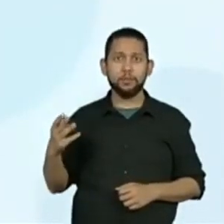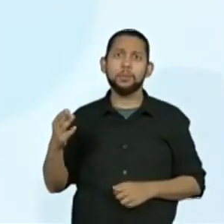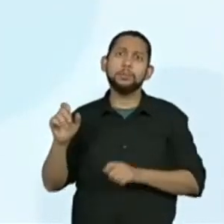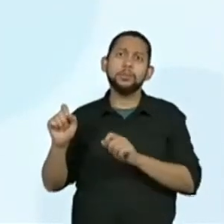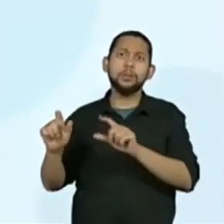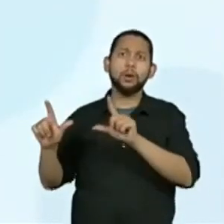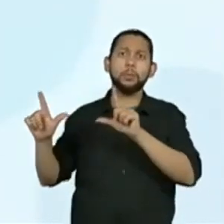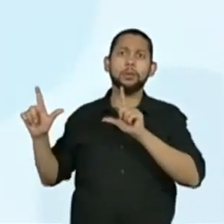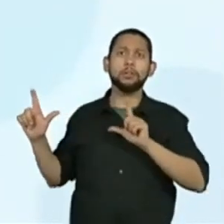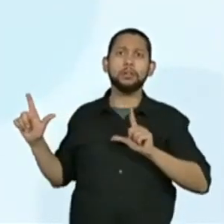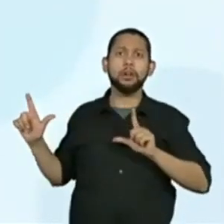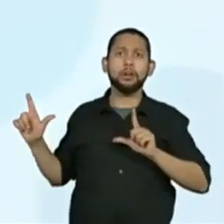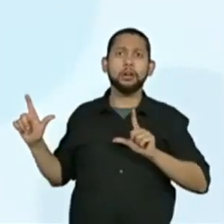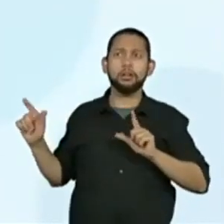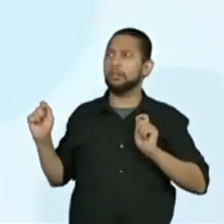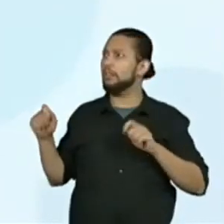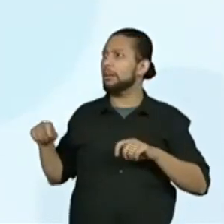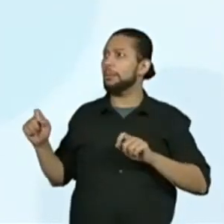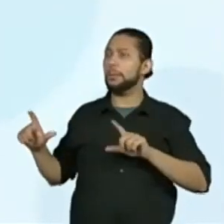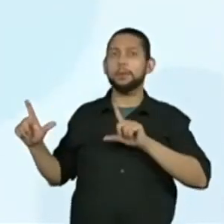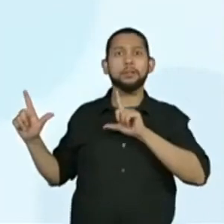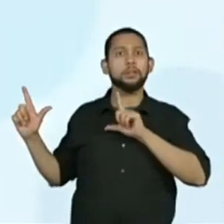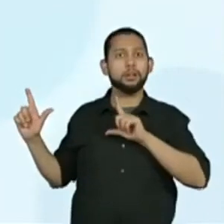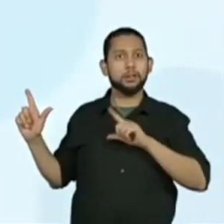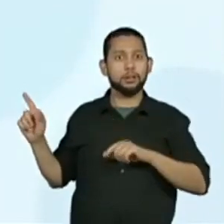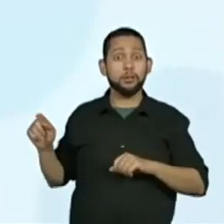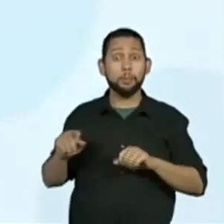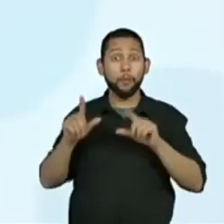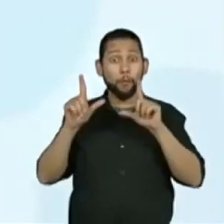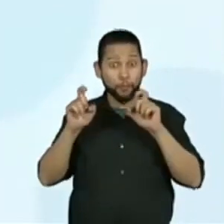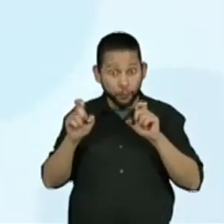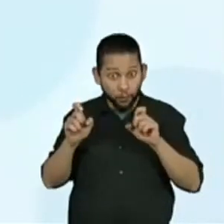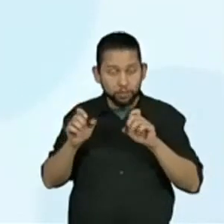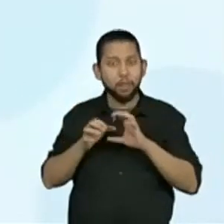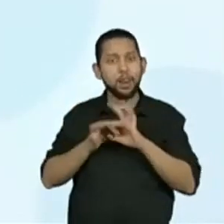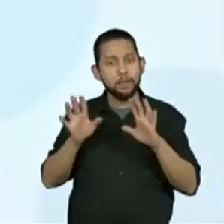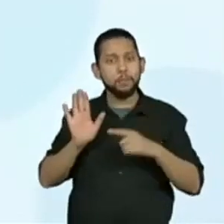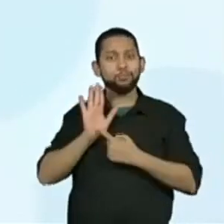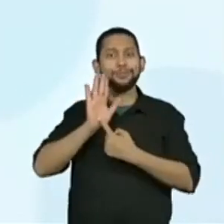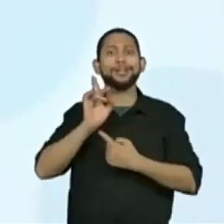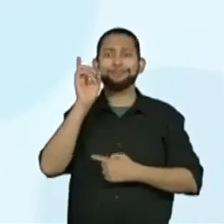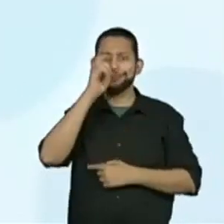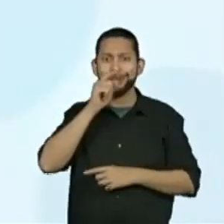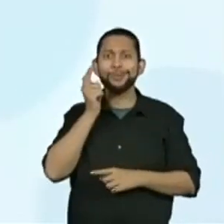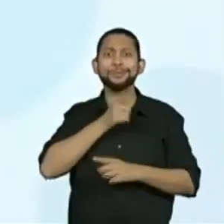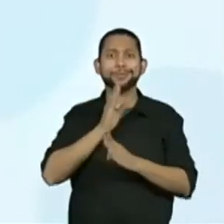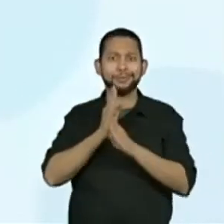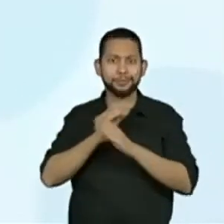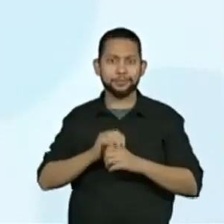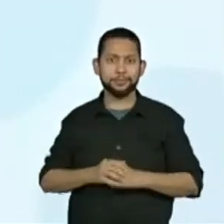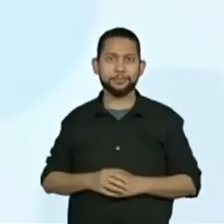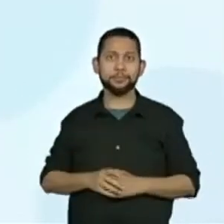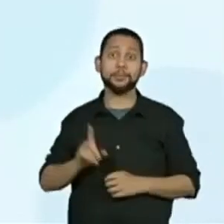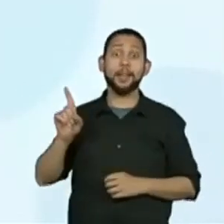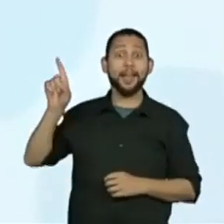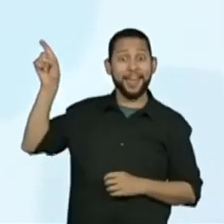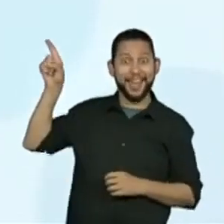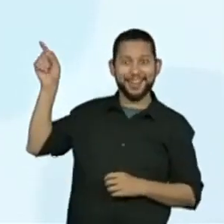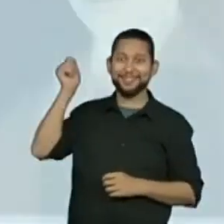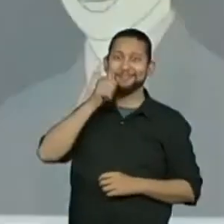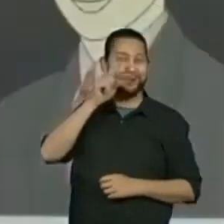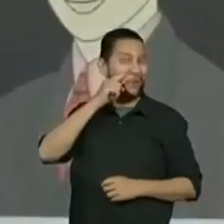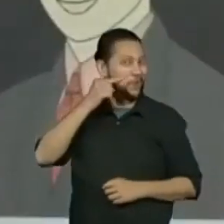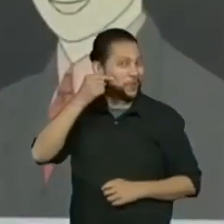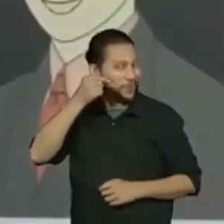aumentar um pouquinho. Olha, foi difícil conseguir uma imagem liberada. A última, estão dizendo que é a Cecília Meireles.